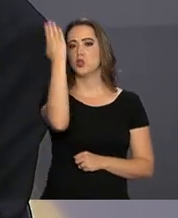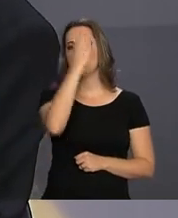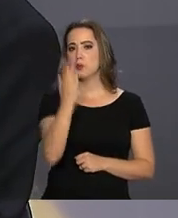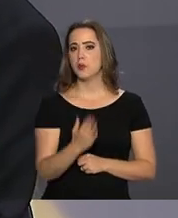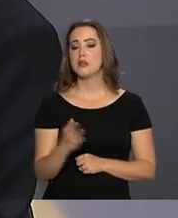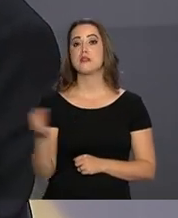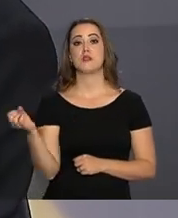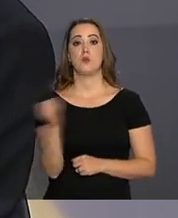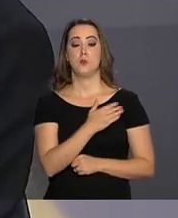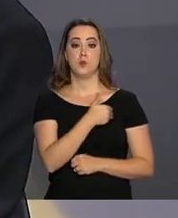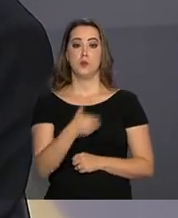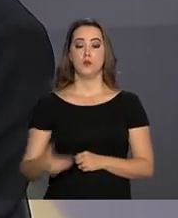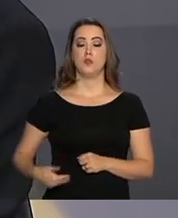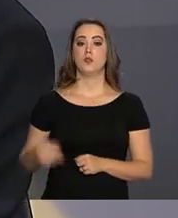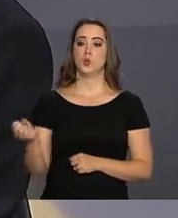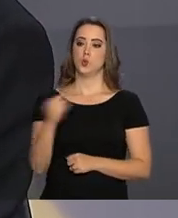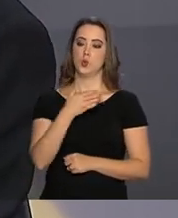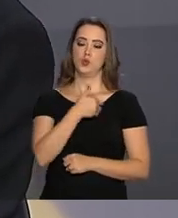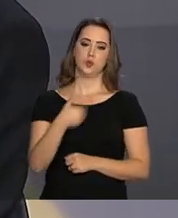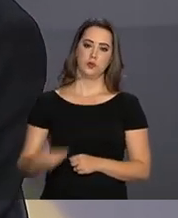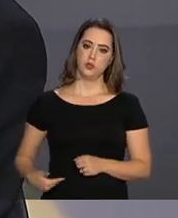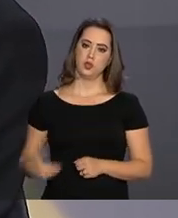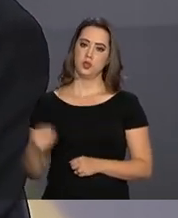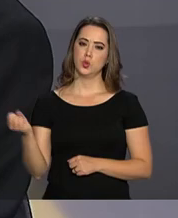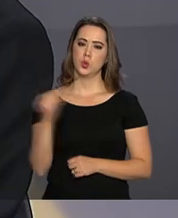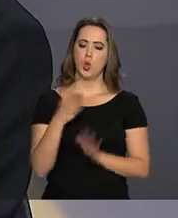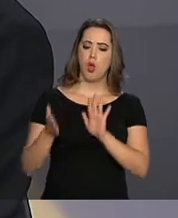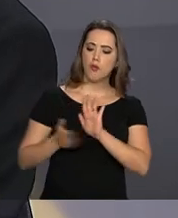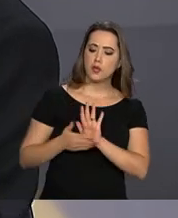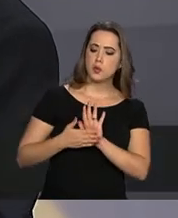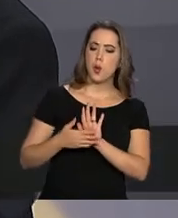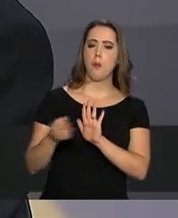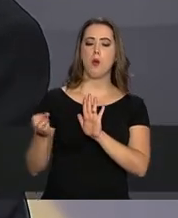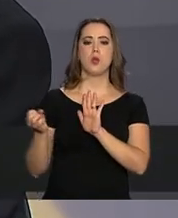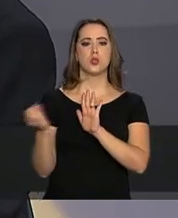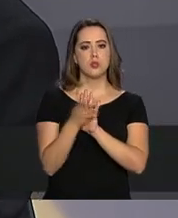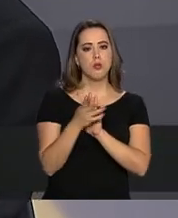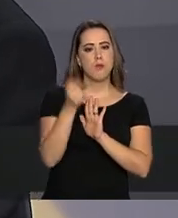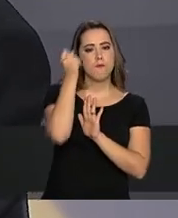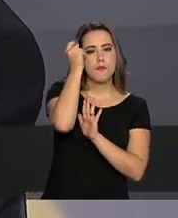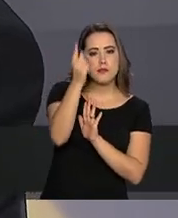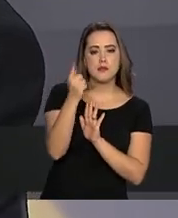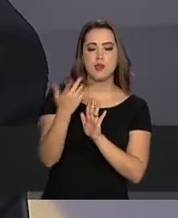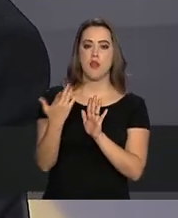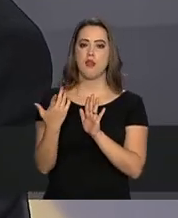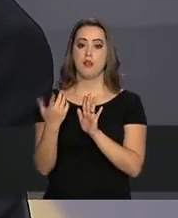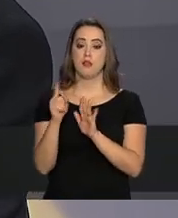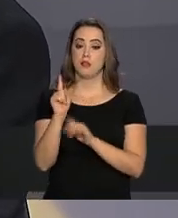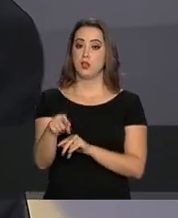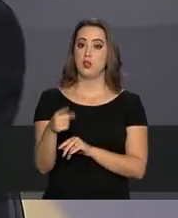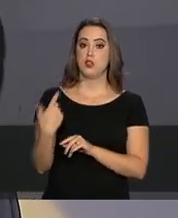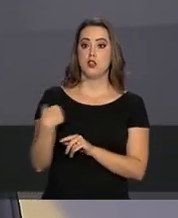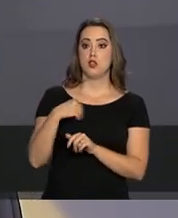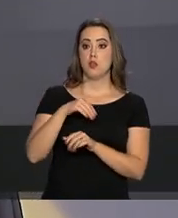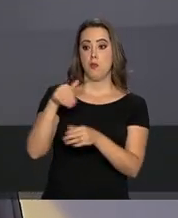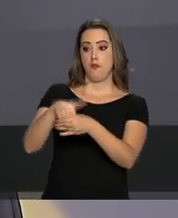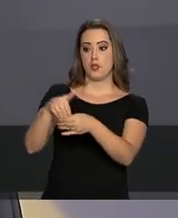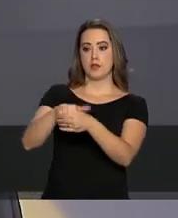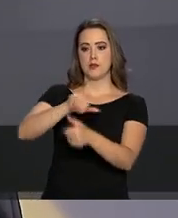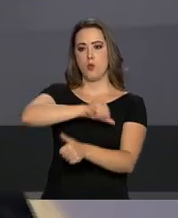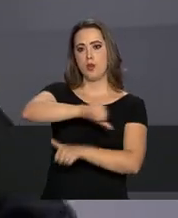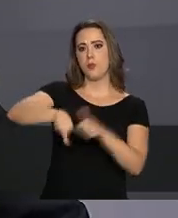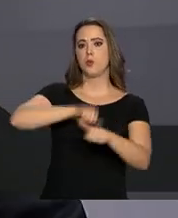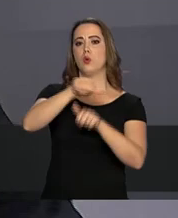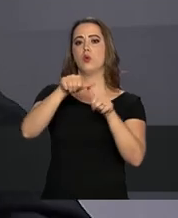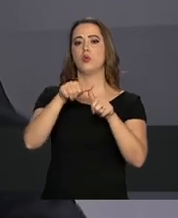para o novo governo. Nós temos um novo governo com novas propostas, com novas ideias. Foi uma eleição que mudou. As